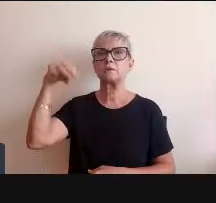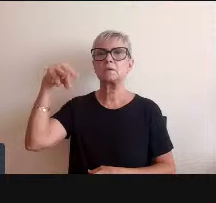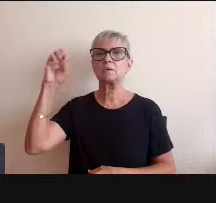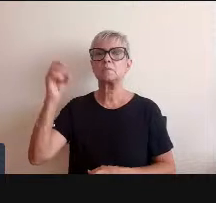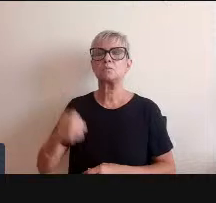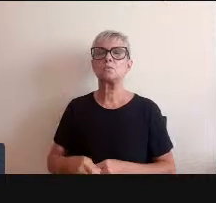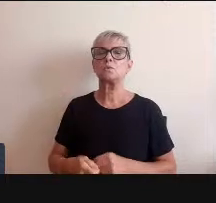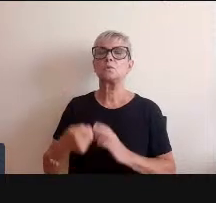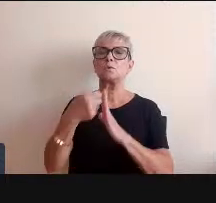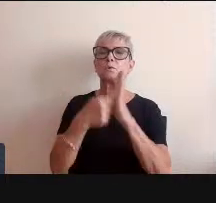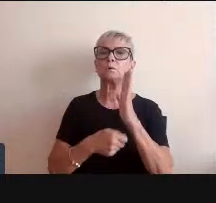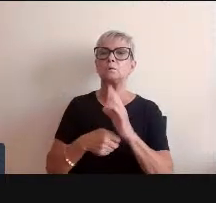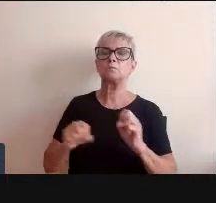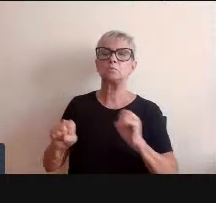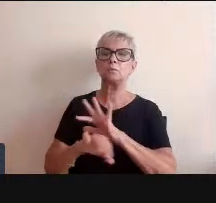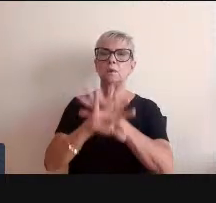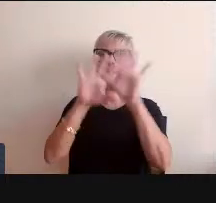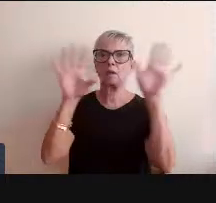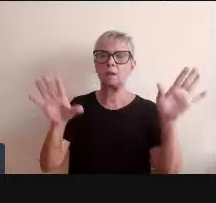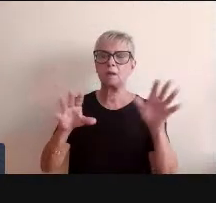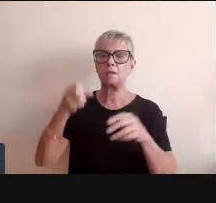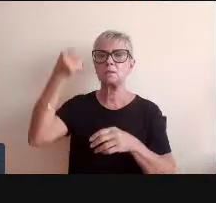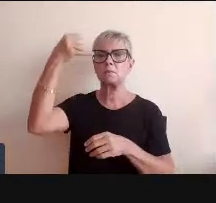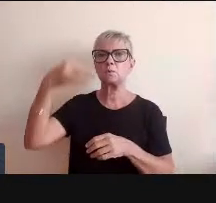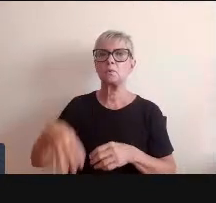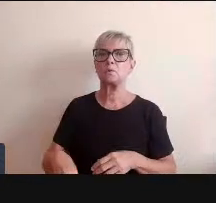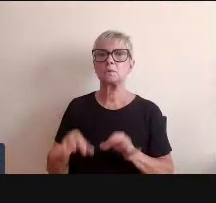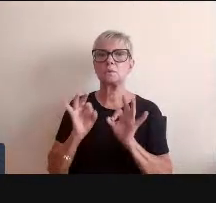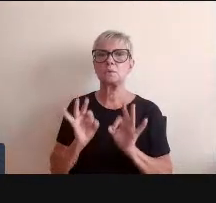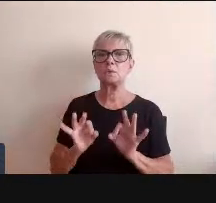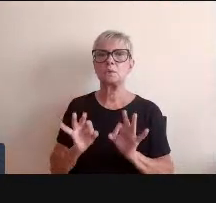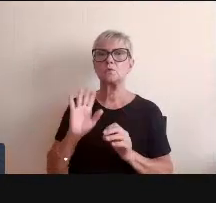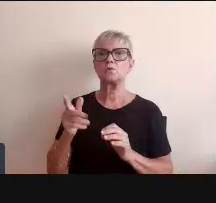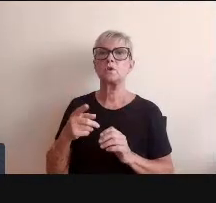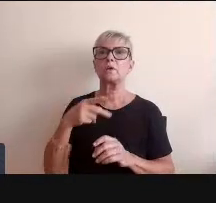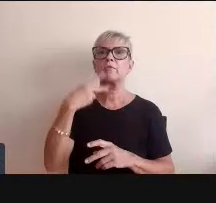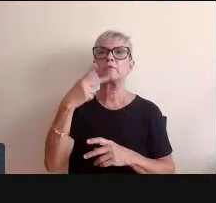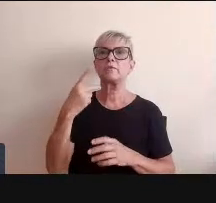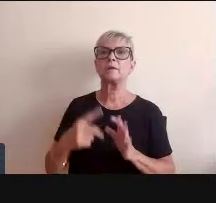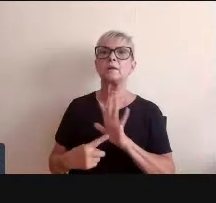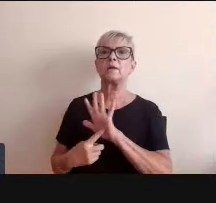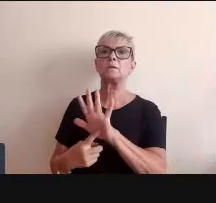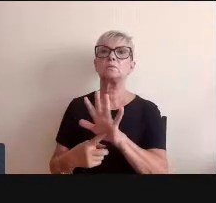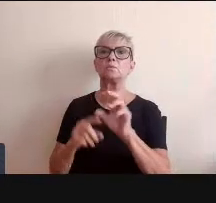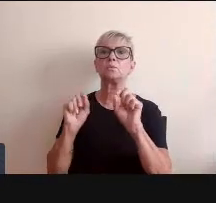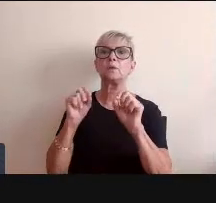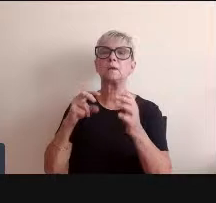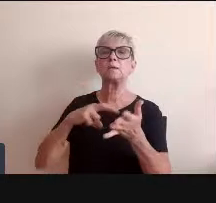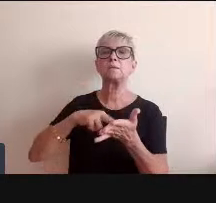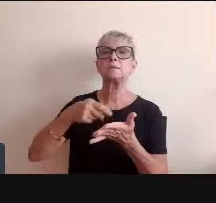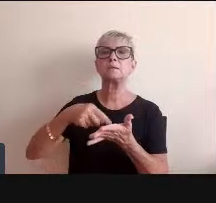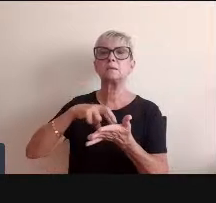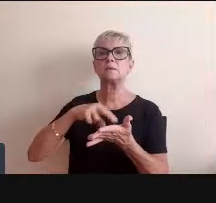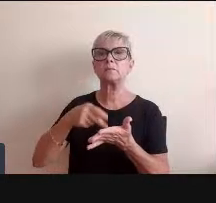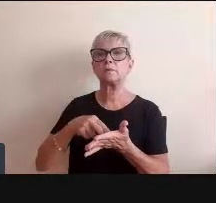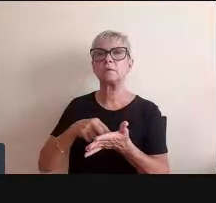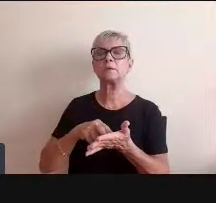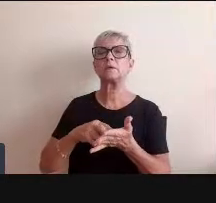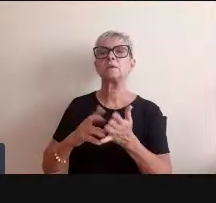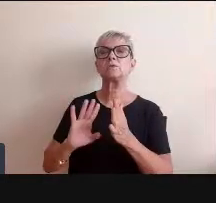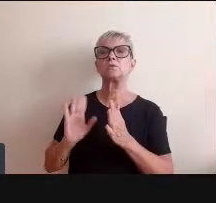então uma vez que já foi dito bem o que é isso eu vou partir